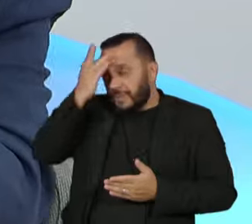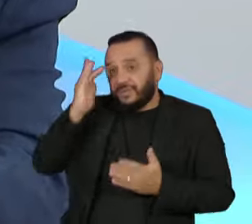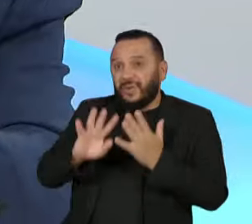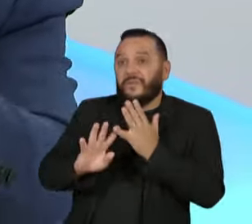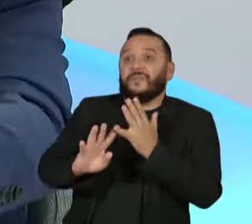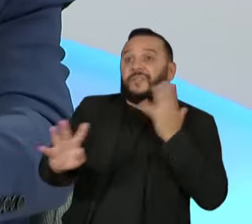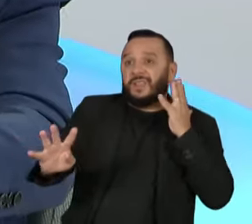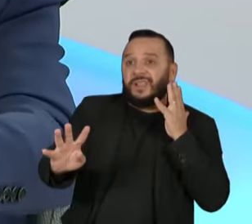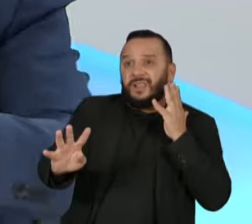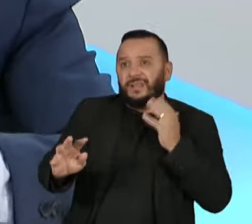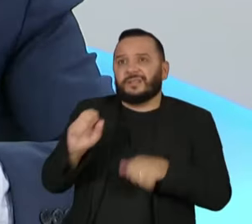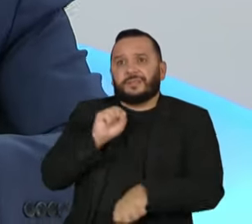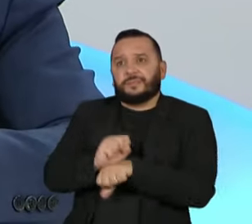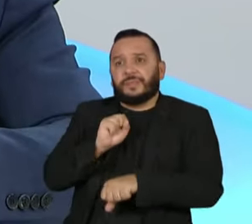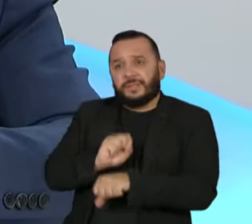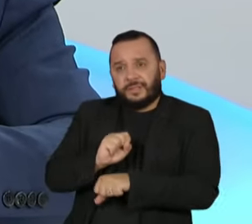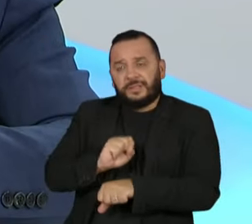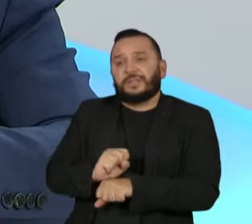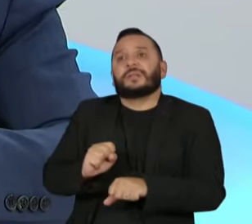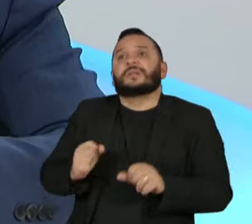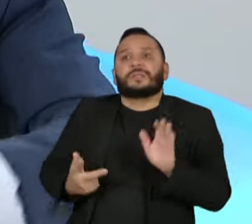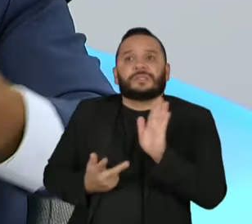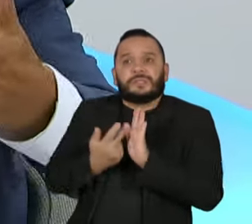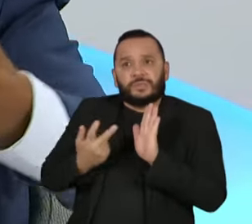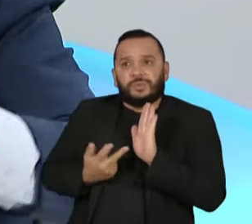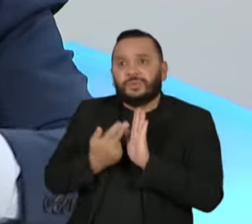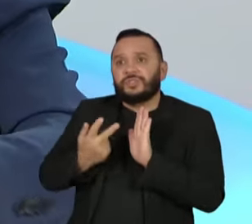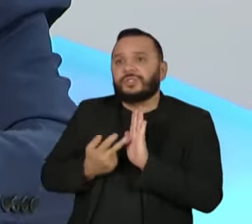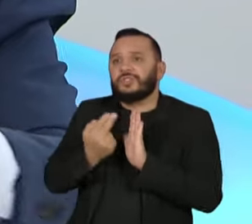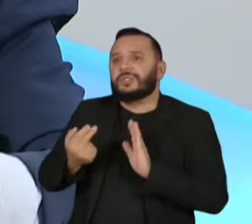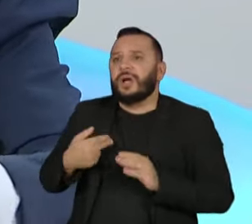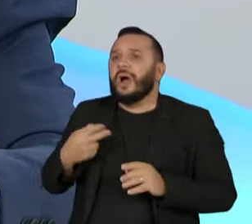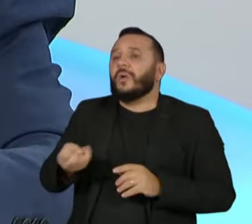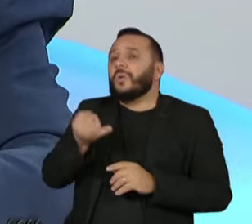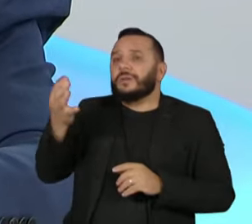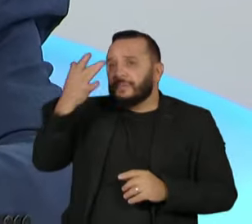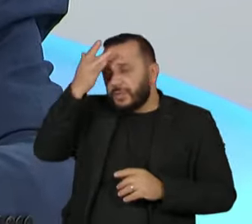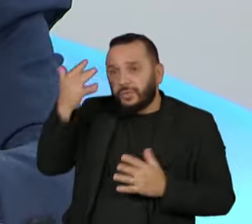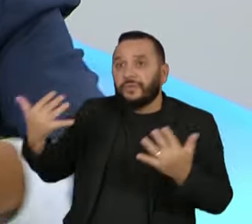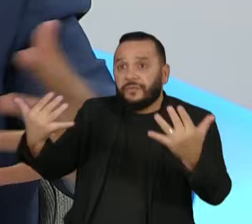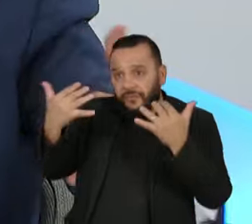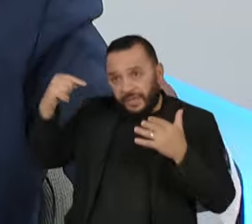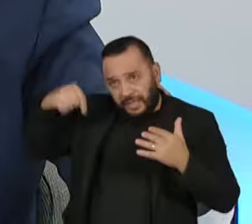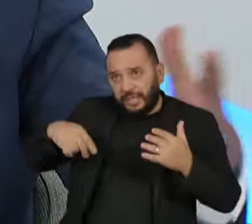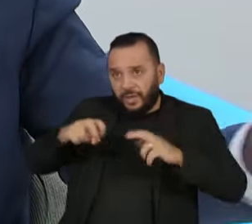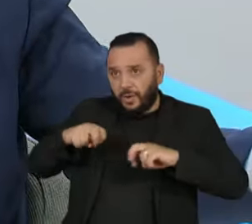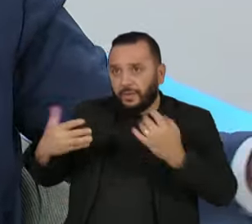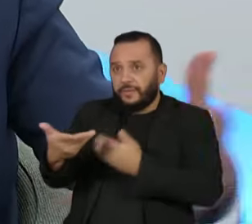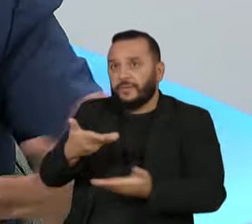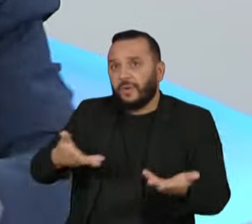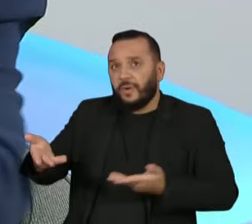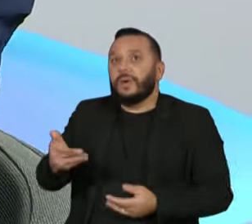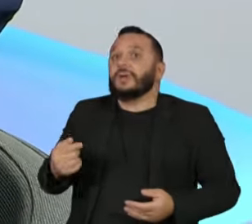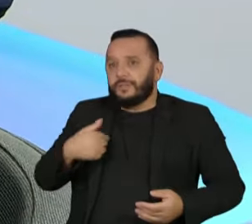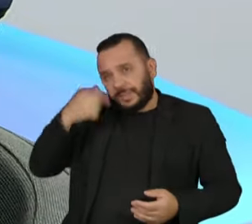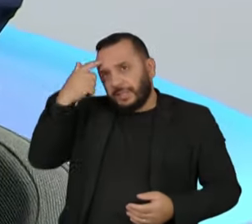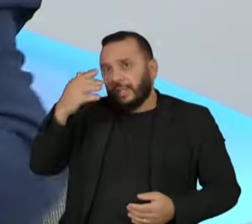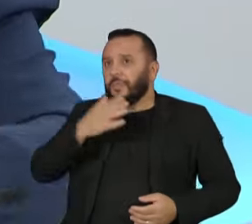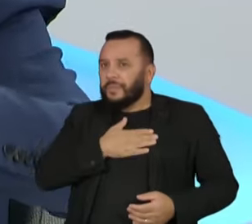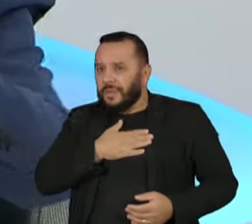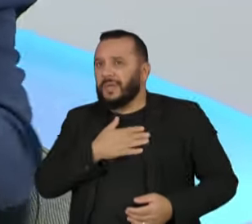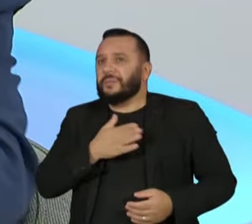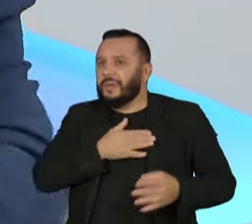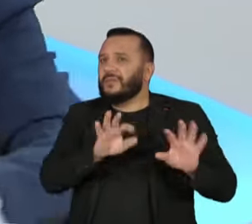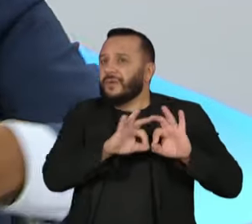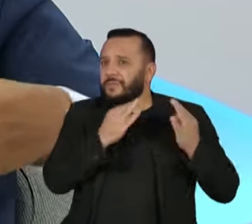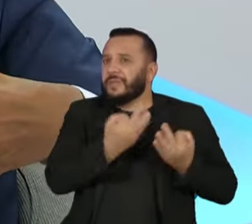que precisa fazer uma cirurgia. Quantos estão nos ouvindo aqui agora e estão dizendo, é comigo, é com a minha família. Fila